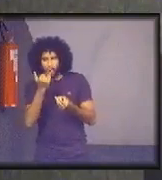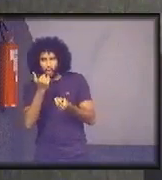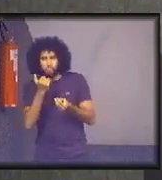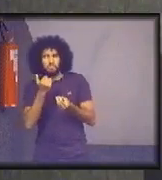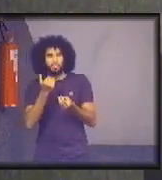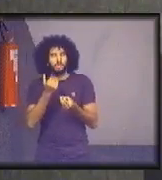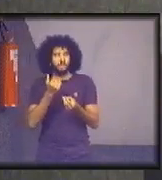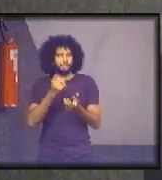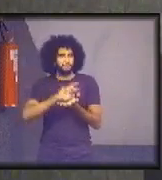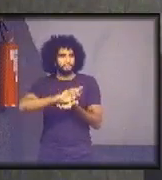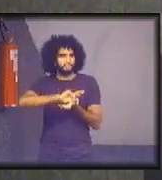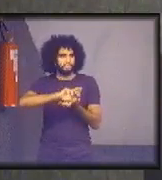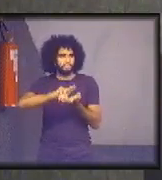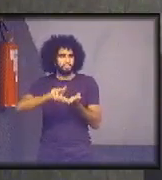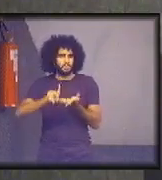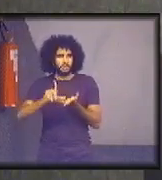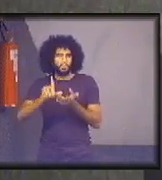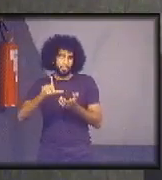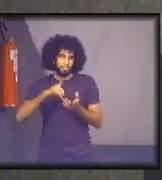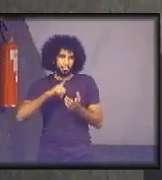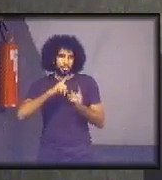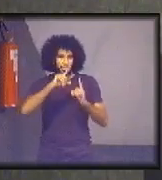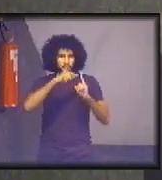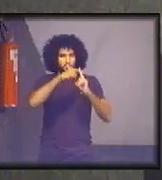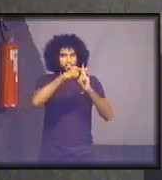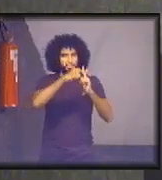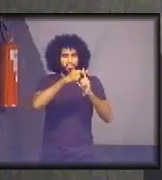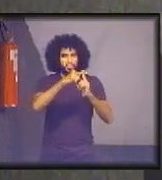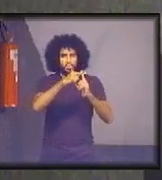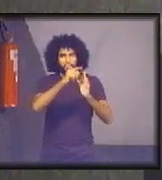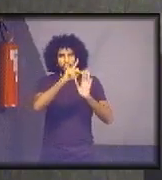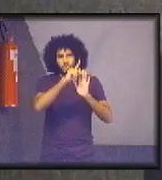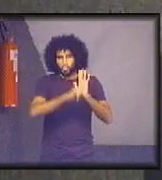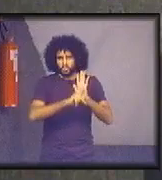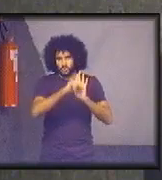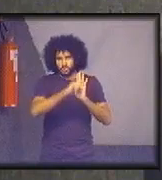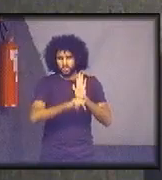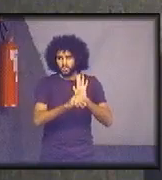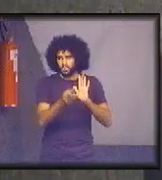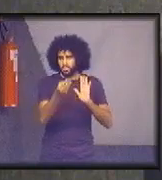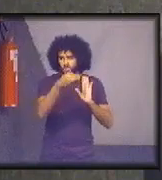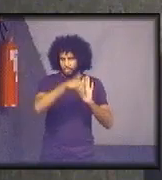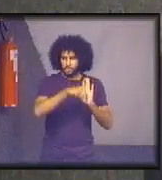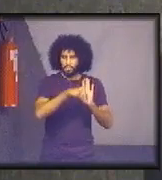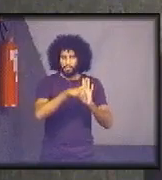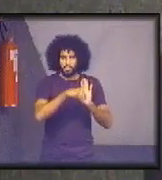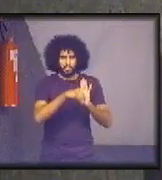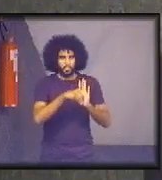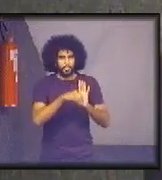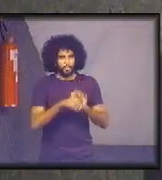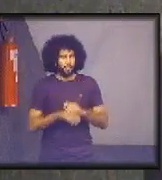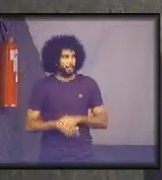essa parte positiva que esse projeto tende a incluir.